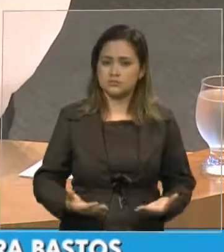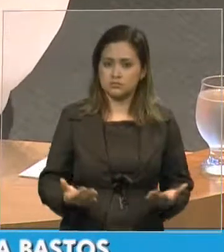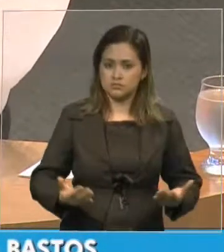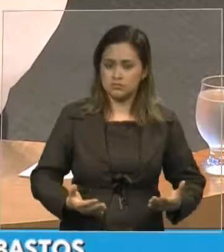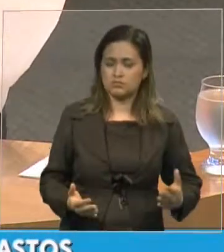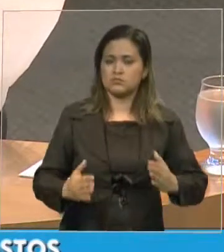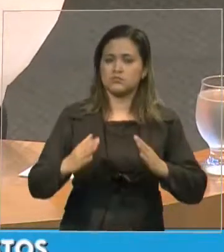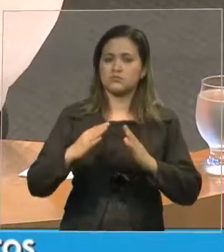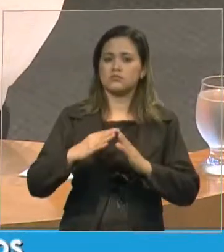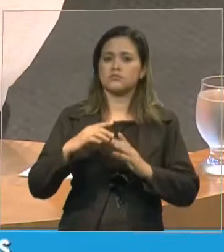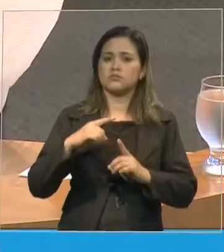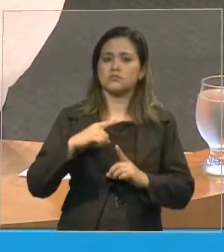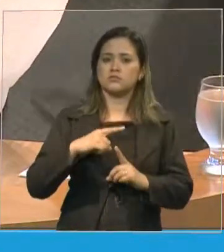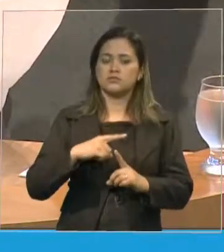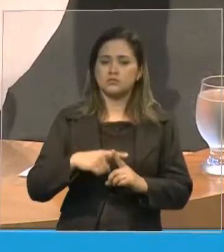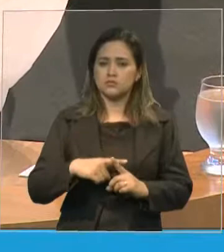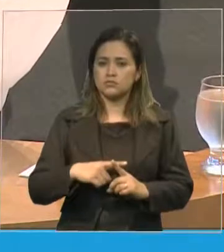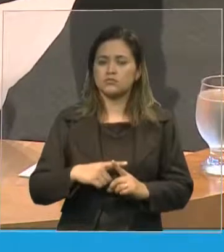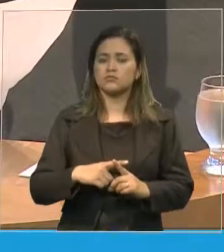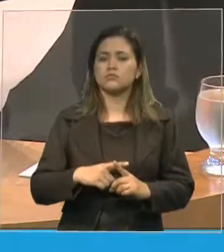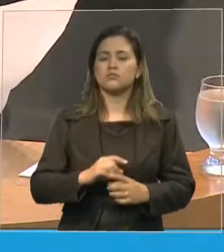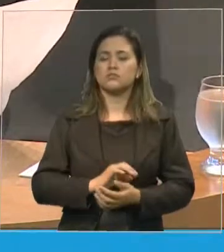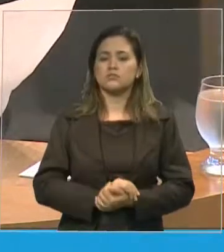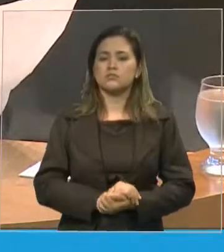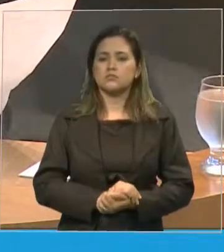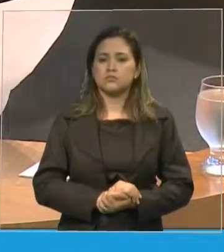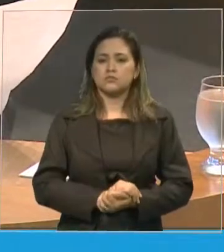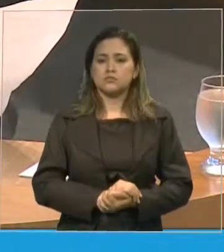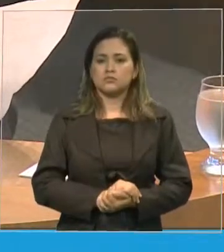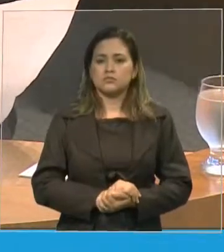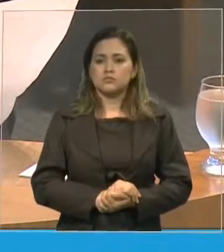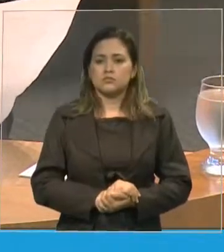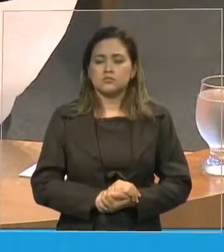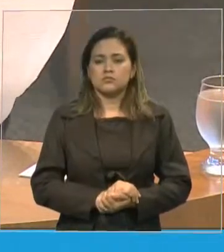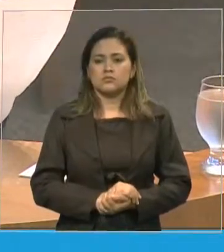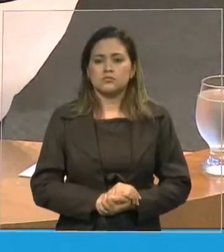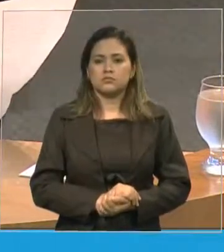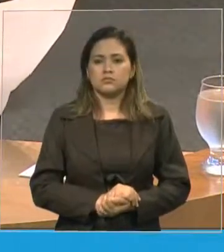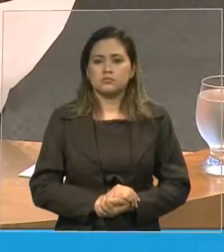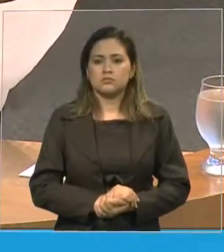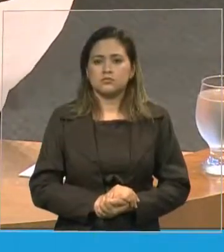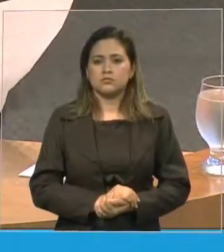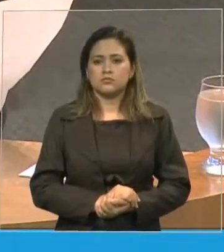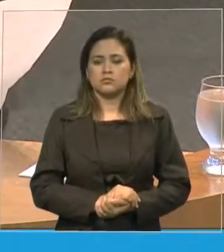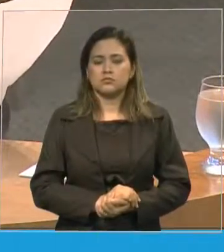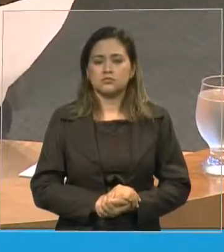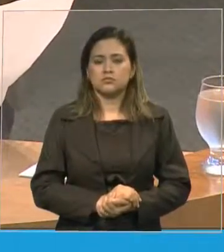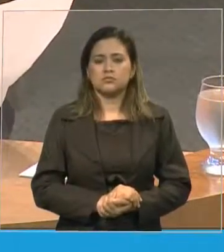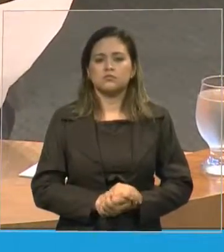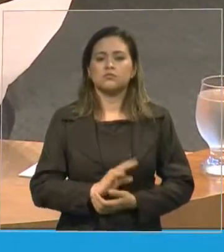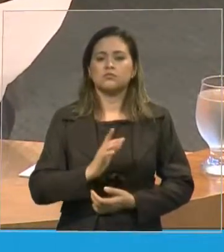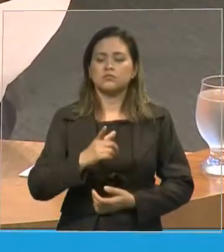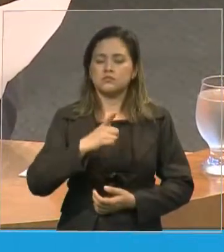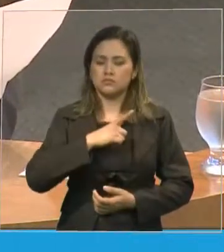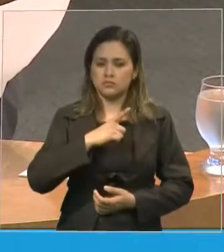missão por diante que os membros têm assumido, já se encontra em mais de